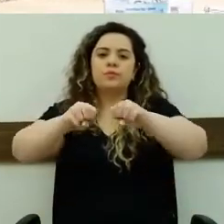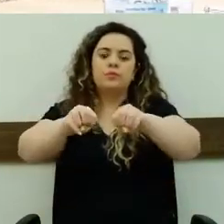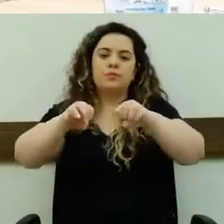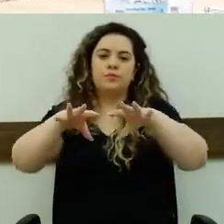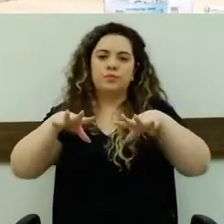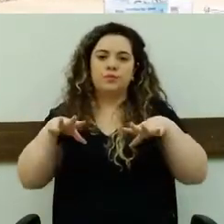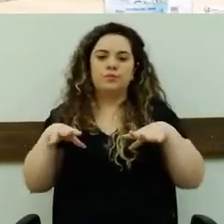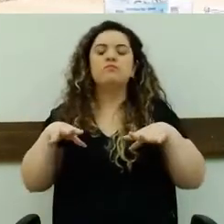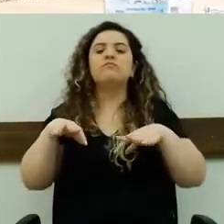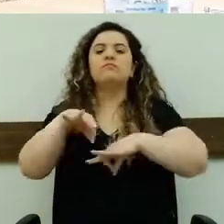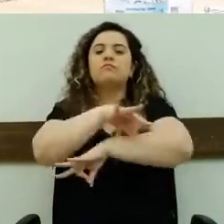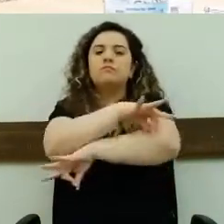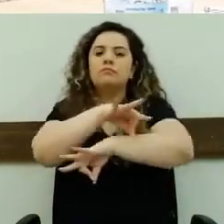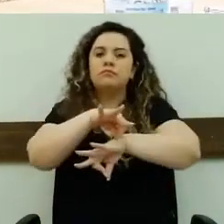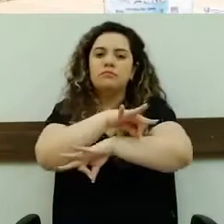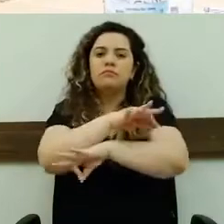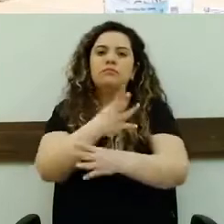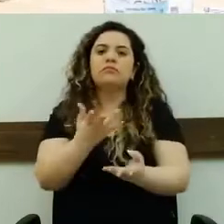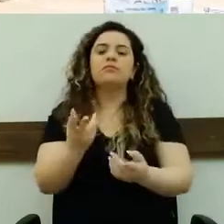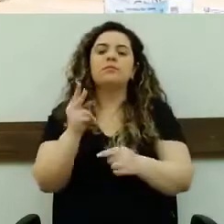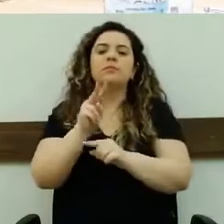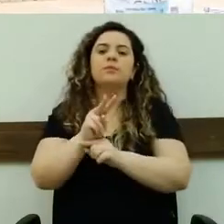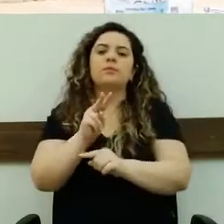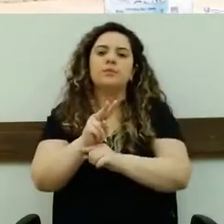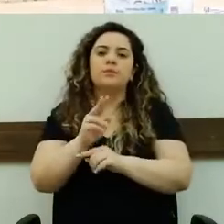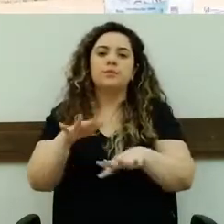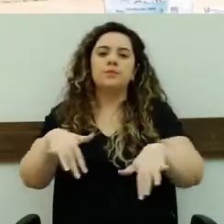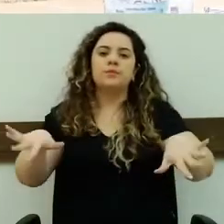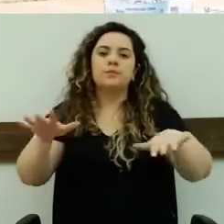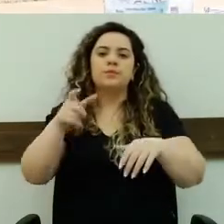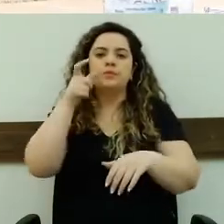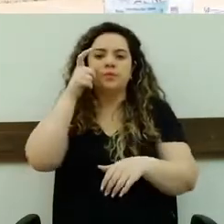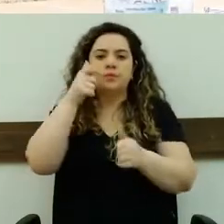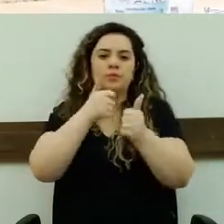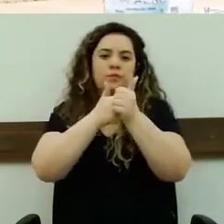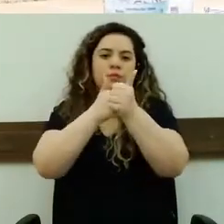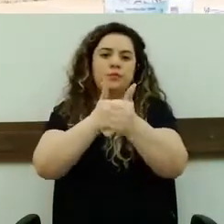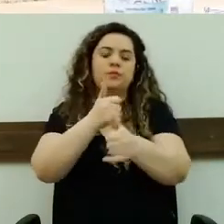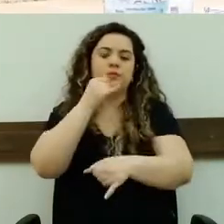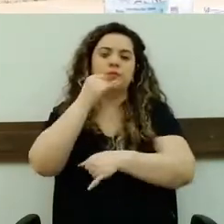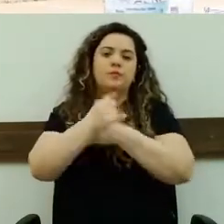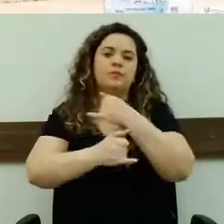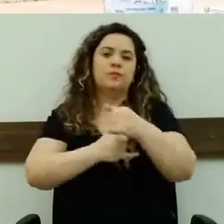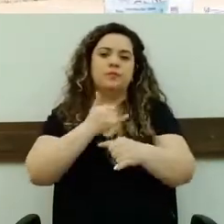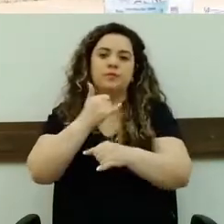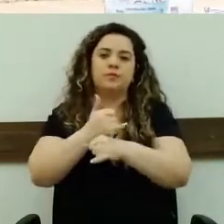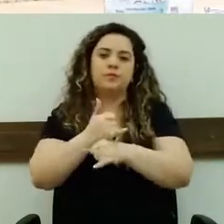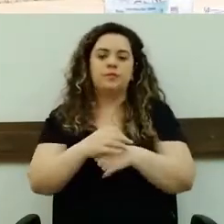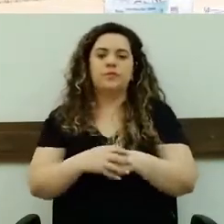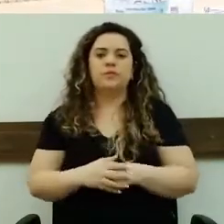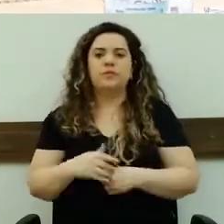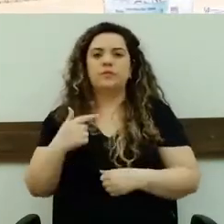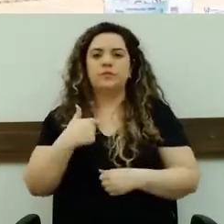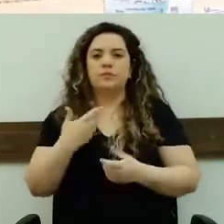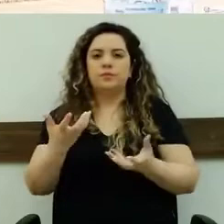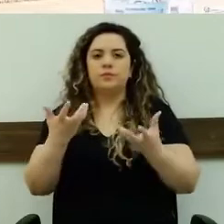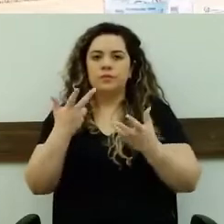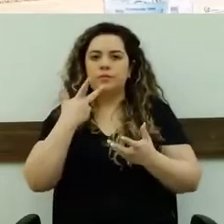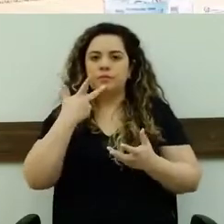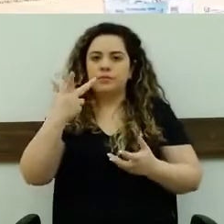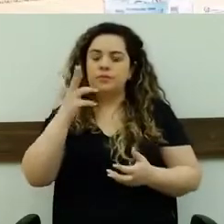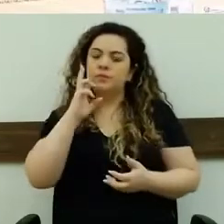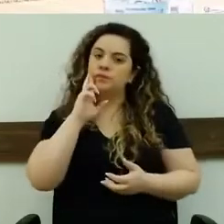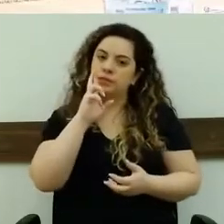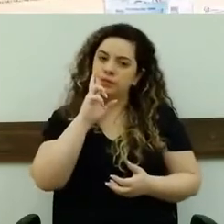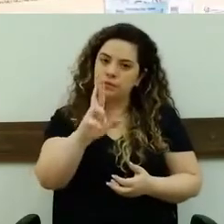guarda municipal e todos que nos acompanham por algum meio de comunicação. Eu quero falar dessa resposta, da indicação